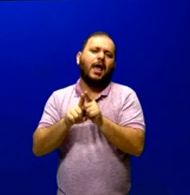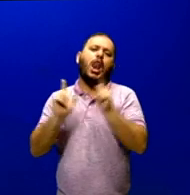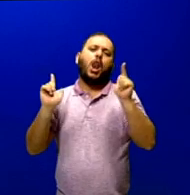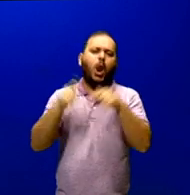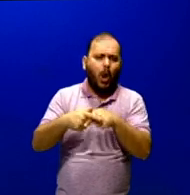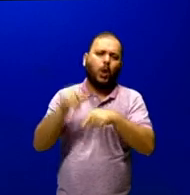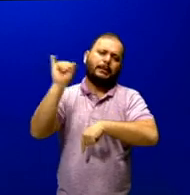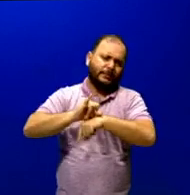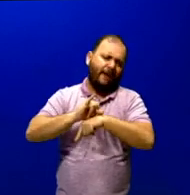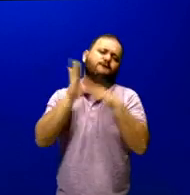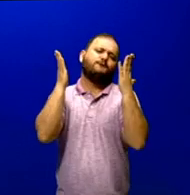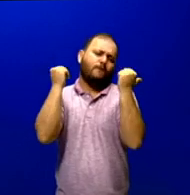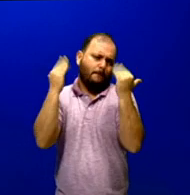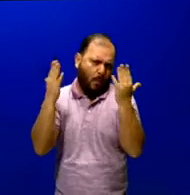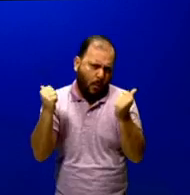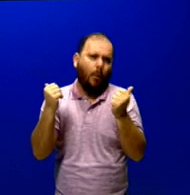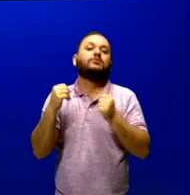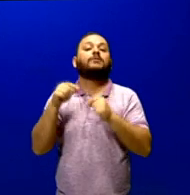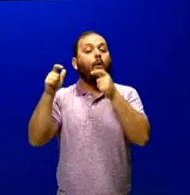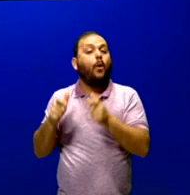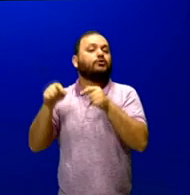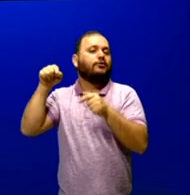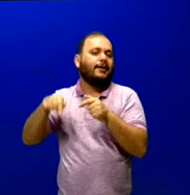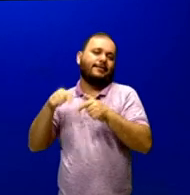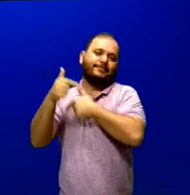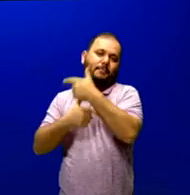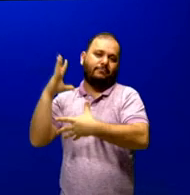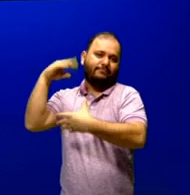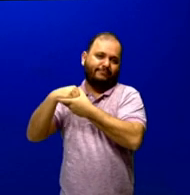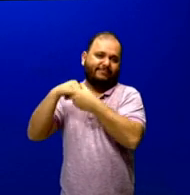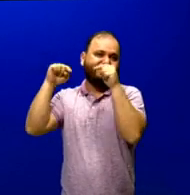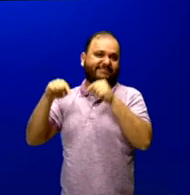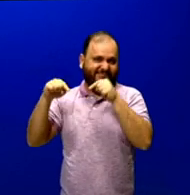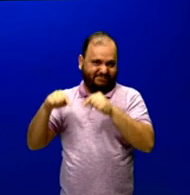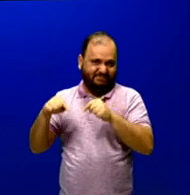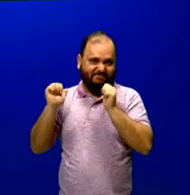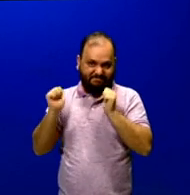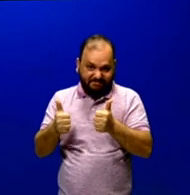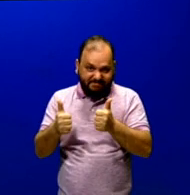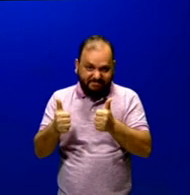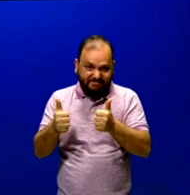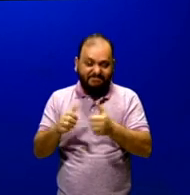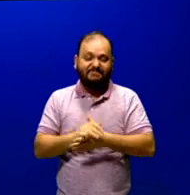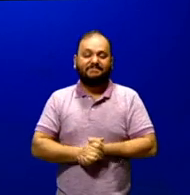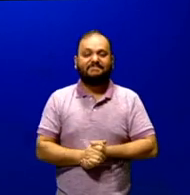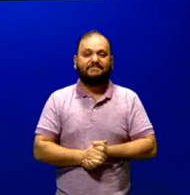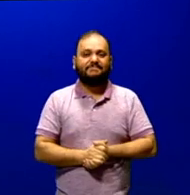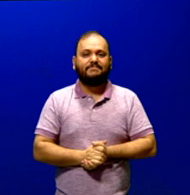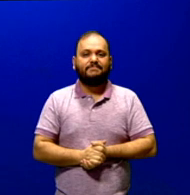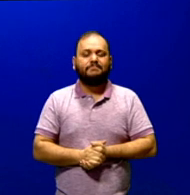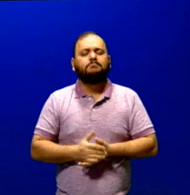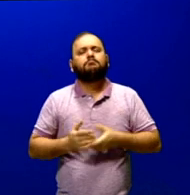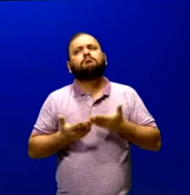famosas do mundo, e é de lá que o Primeiro Ministro coordena todo o Reino Unido. Ok, mas